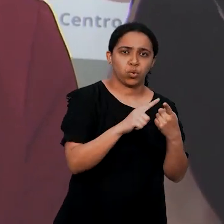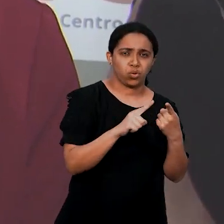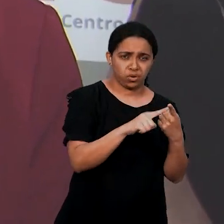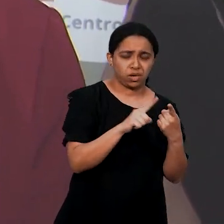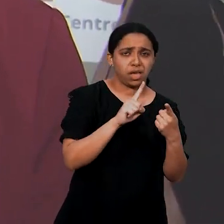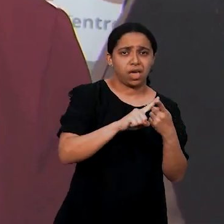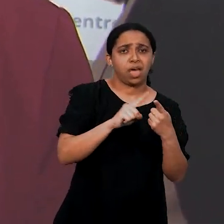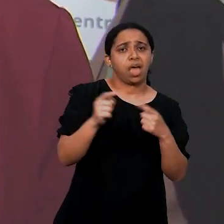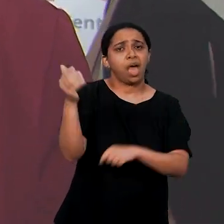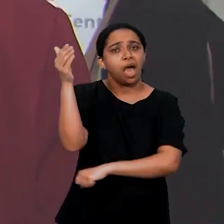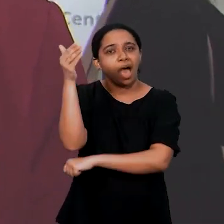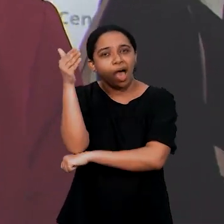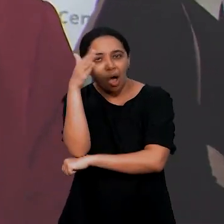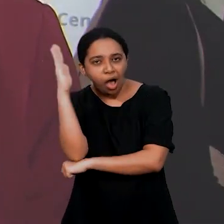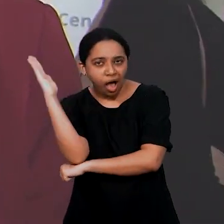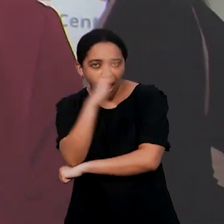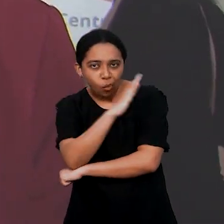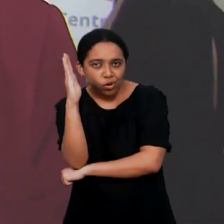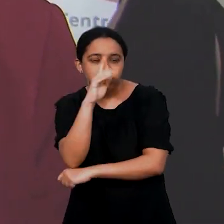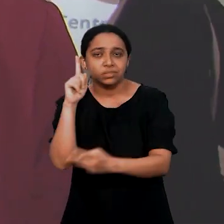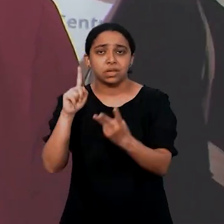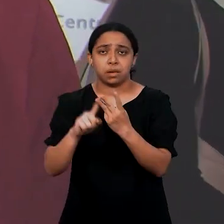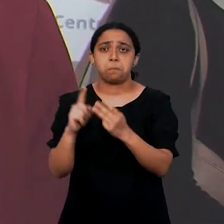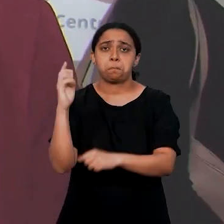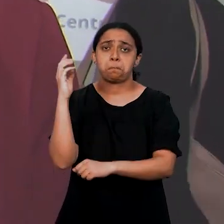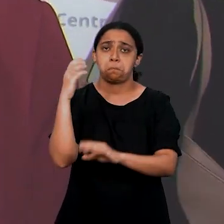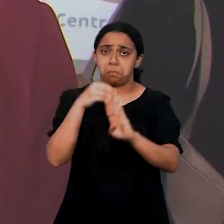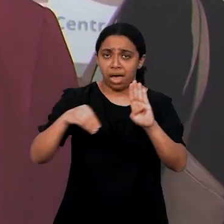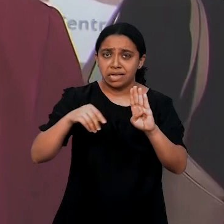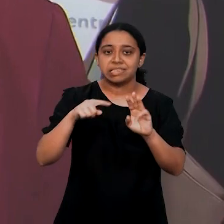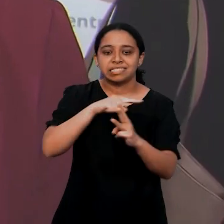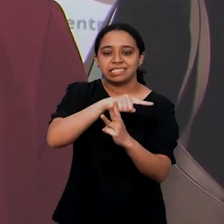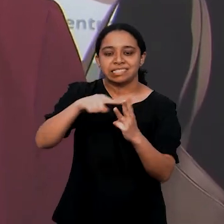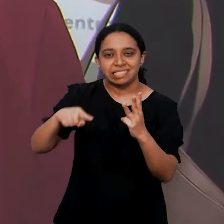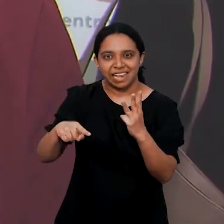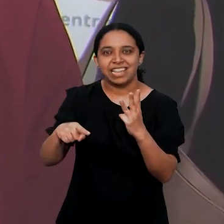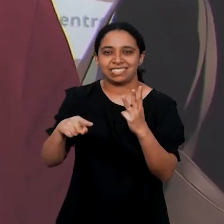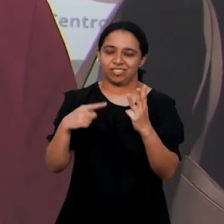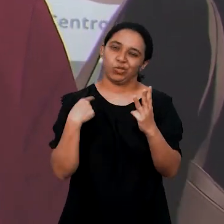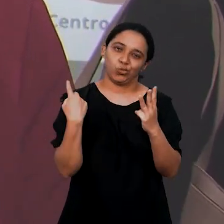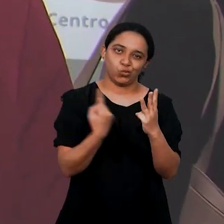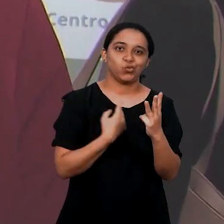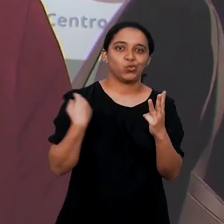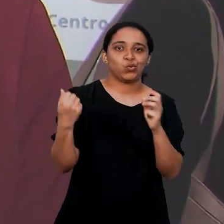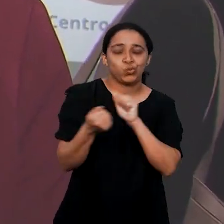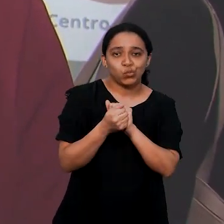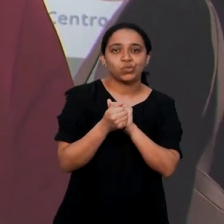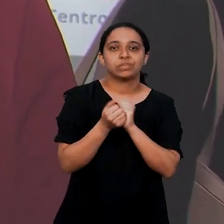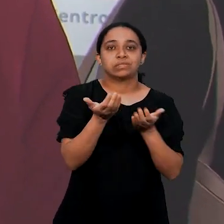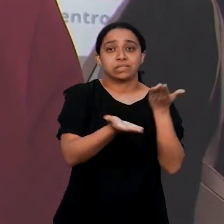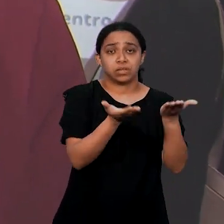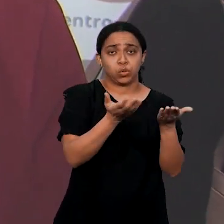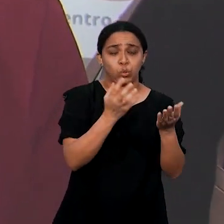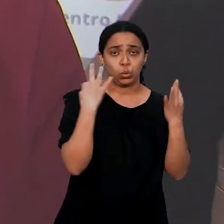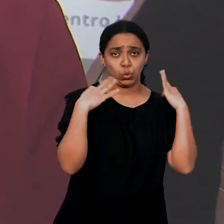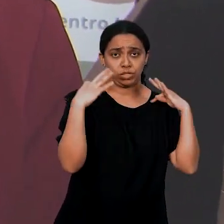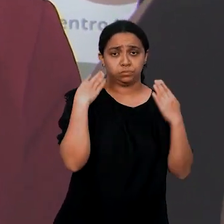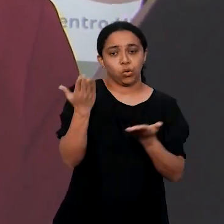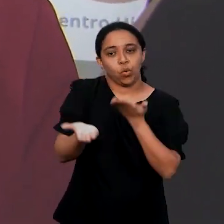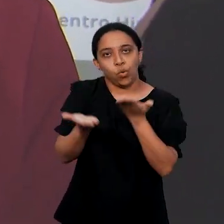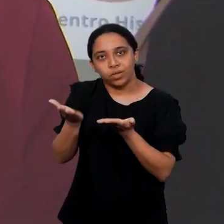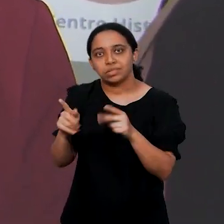nós já vamos ter o campus de Alcântara, o campus de Barreirinhas, que também atendem à questão, por exemplo, do eixo de turismo,